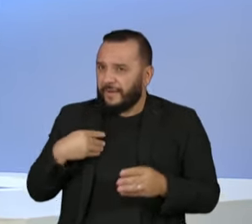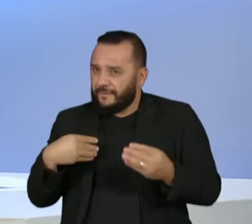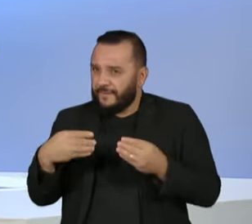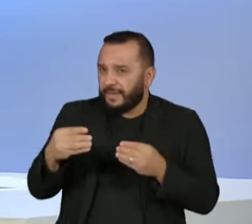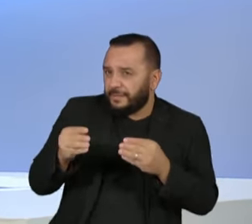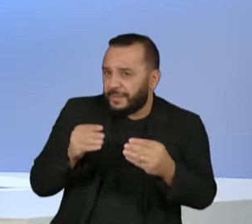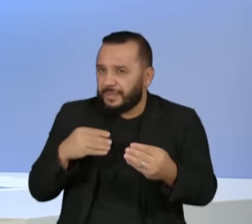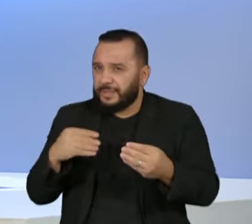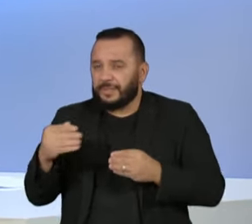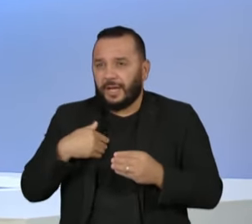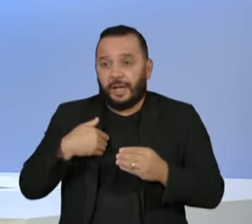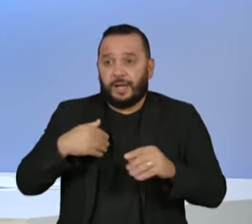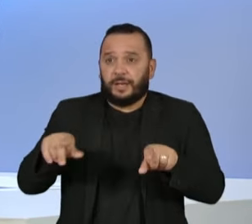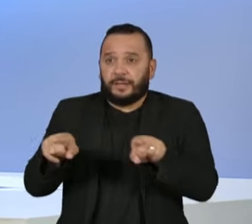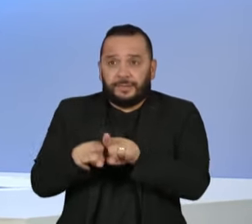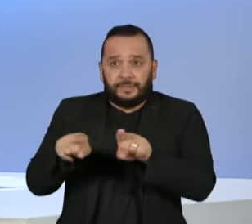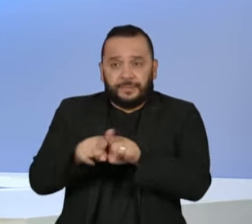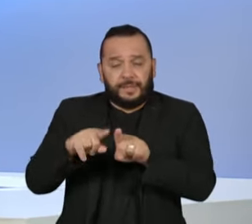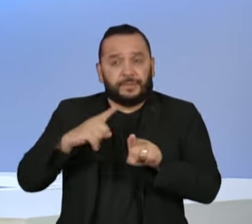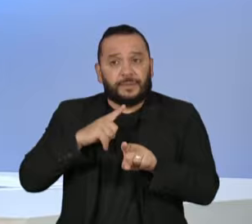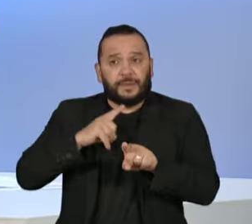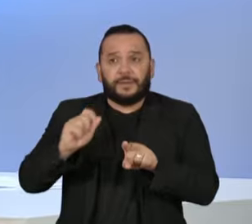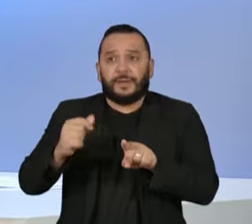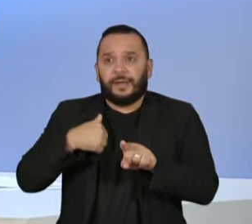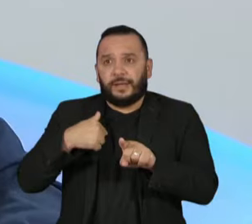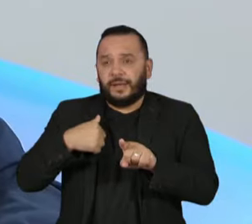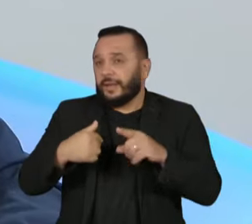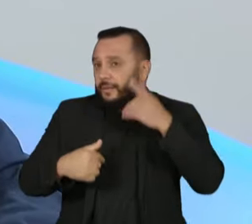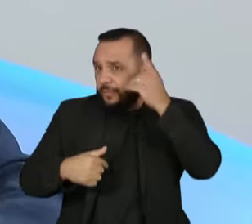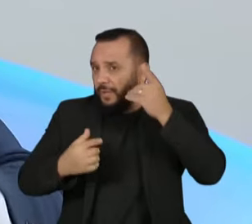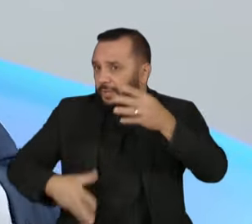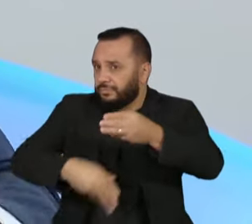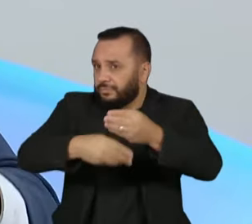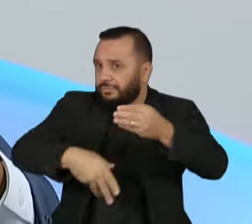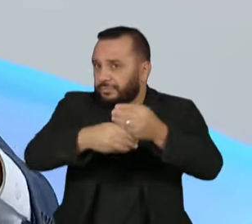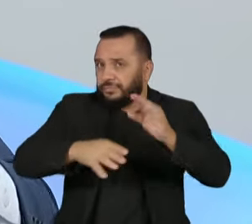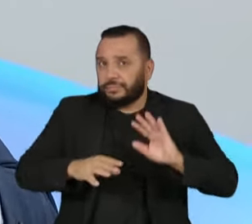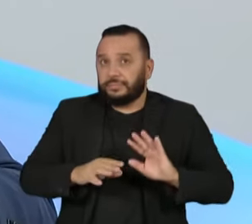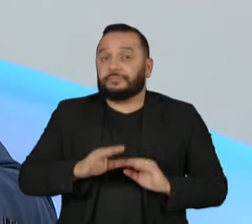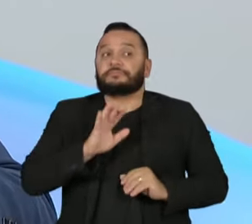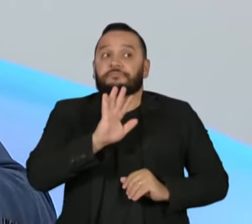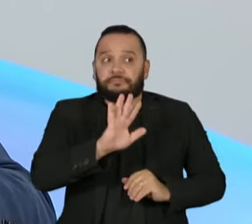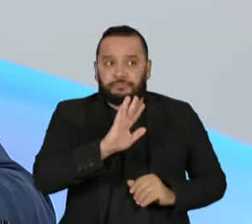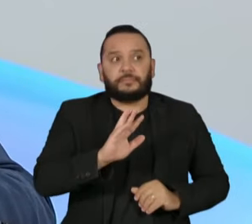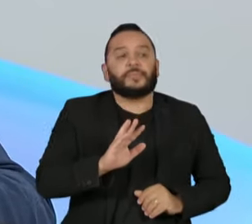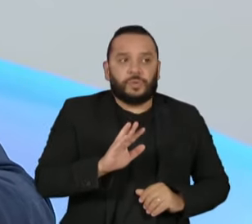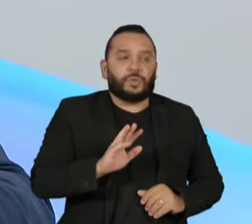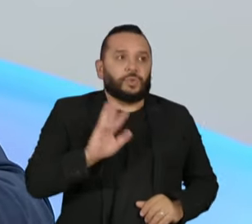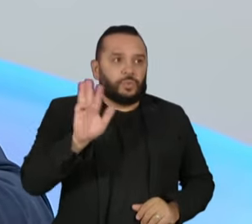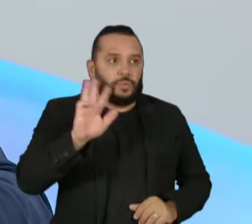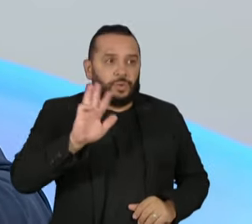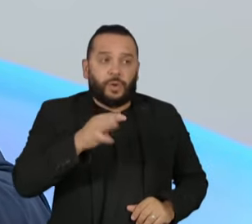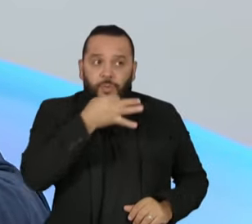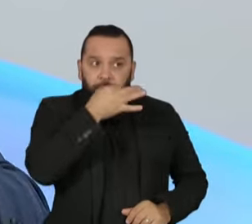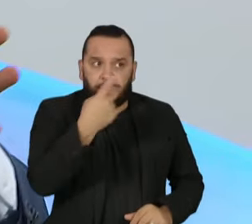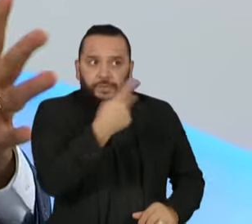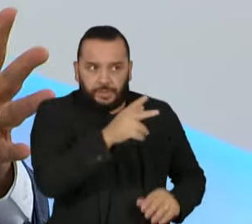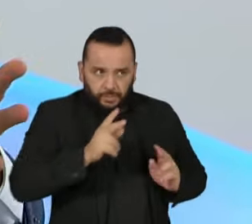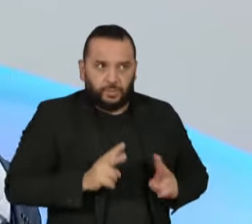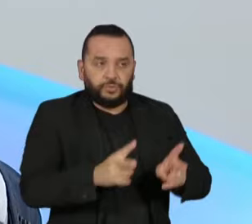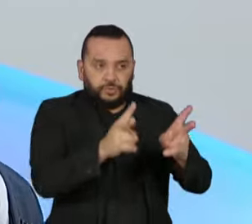emendas de relator para aprovar a PEC da transição. Bom, primeiro, o presidente mantém a posição dele. O que é que ele